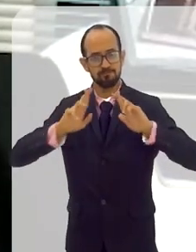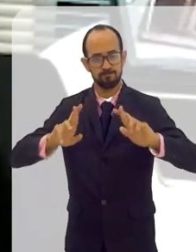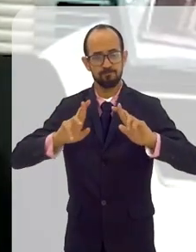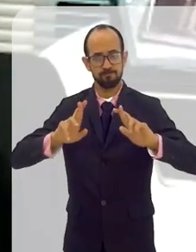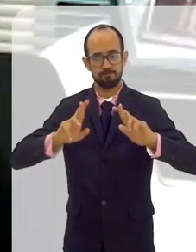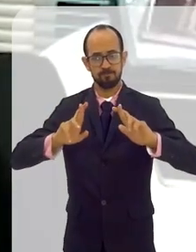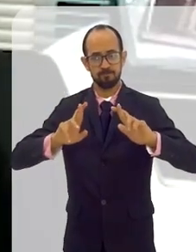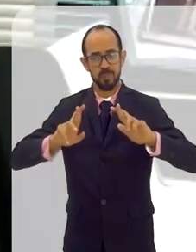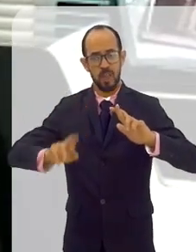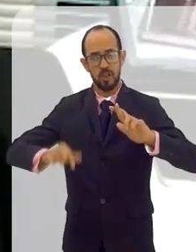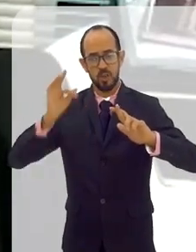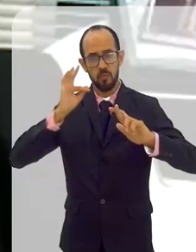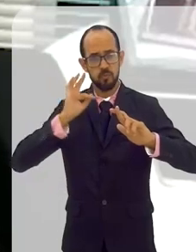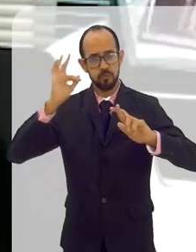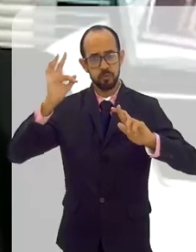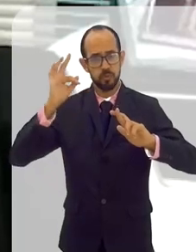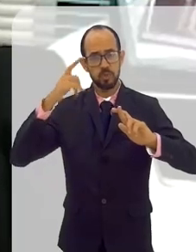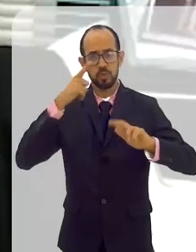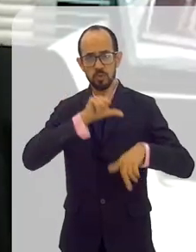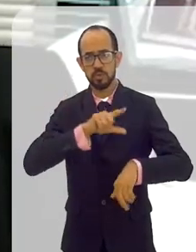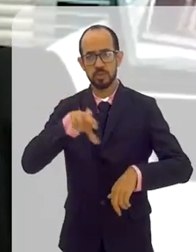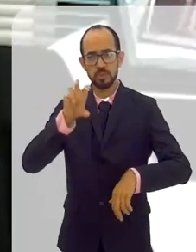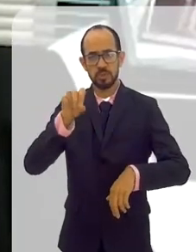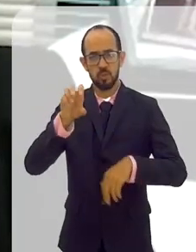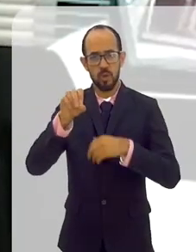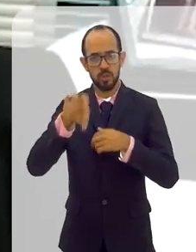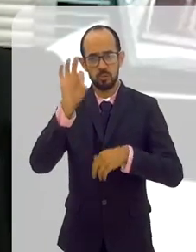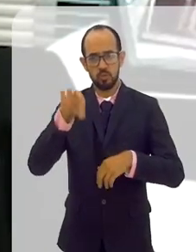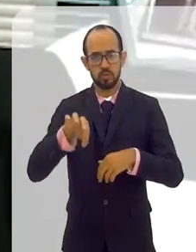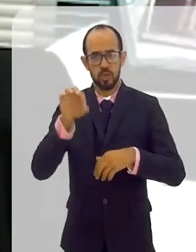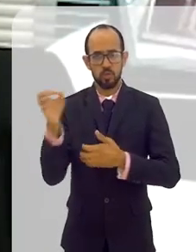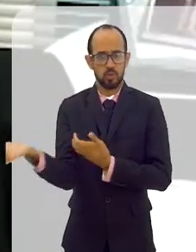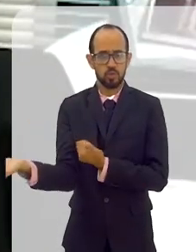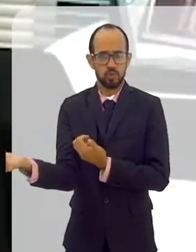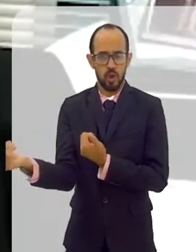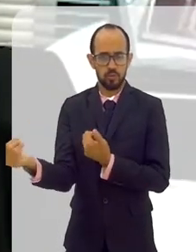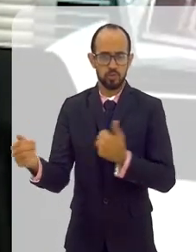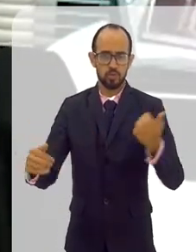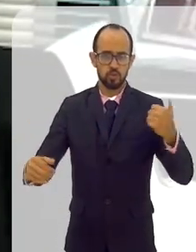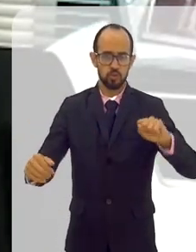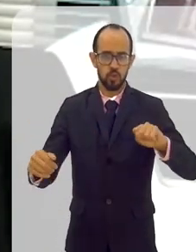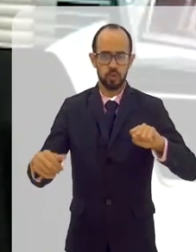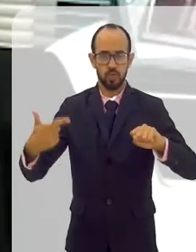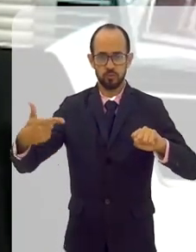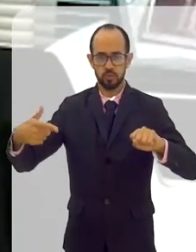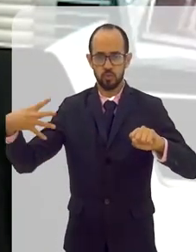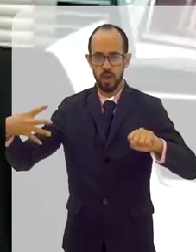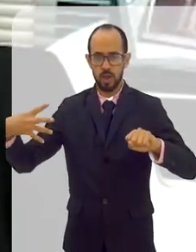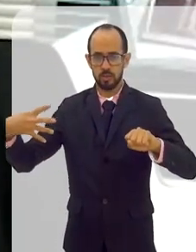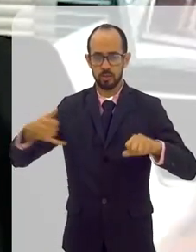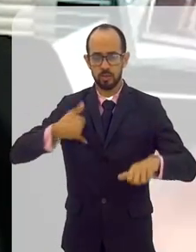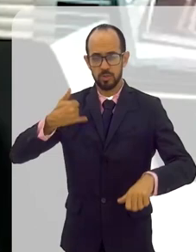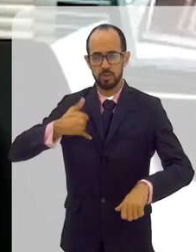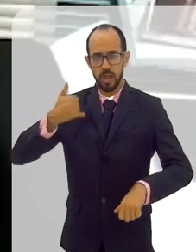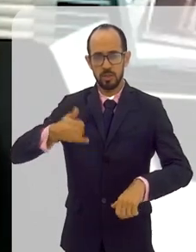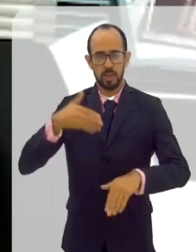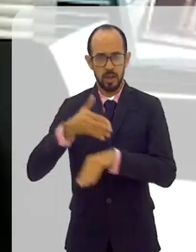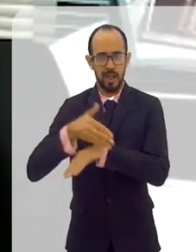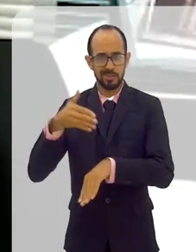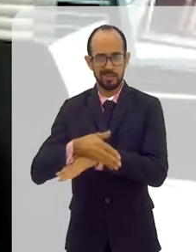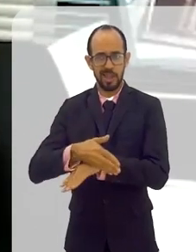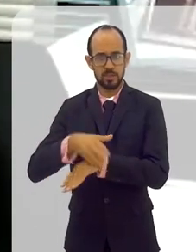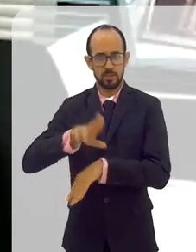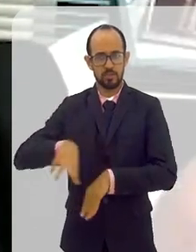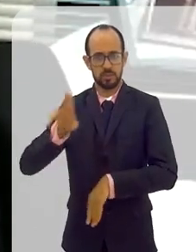que um dia possamos chegar a pelo menos 50% dos jovens entre 18 e 24 anos tendo acesso ao